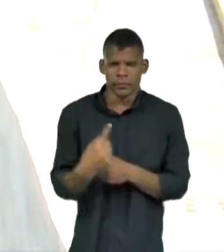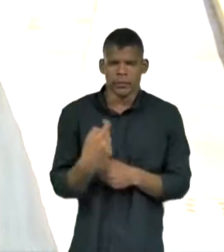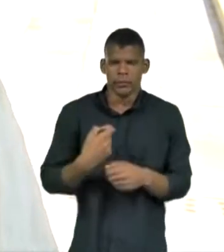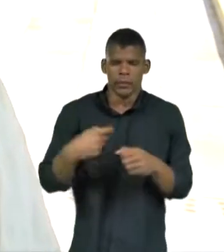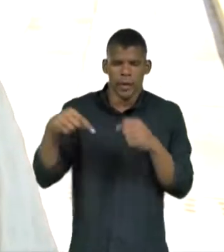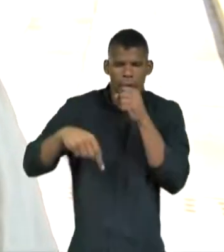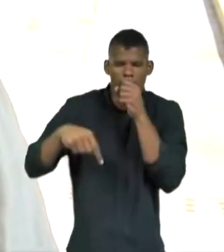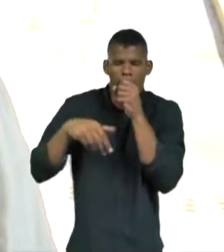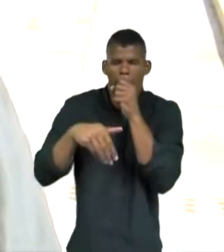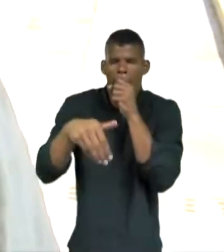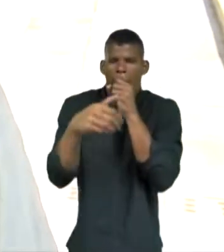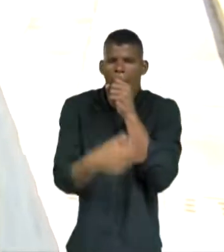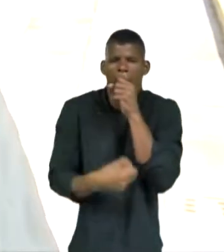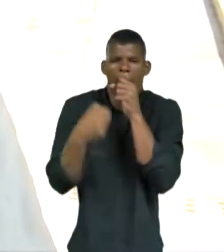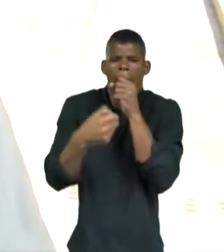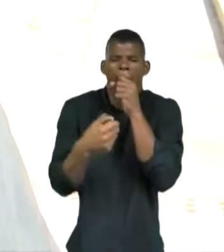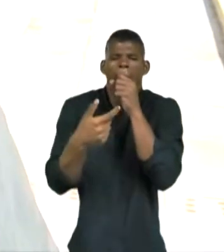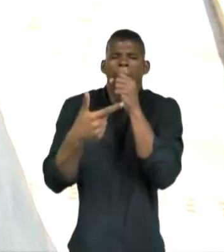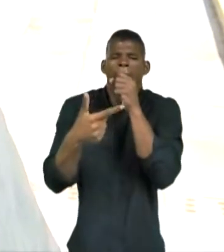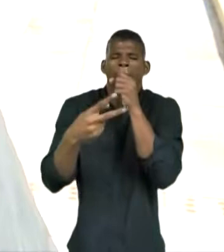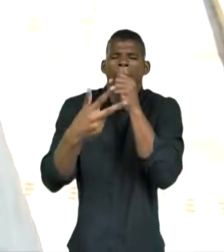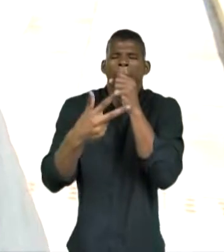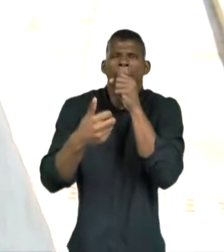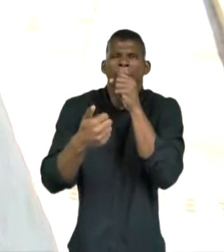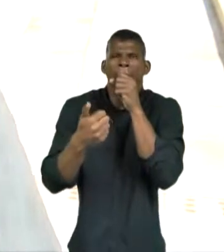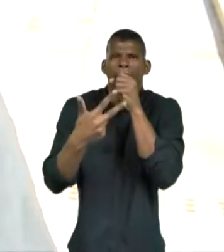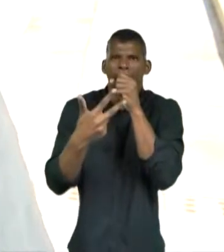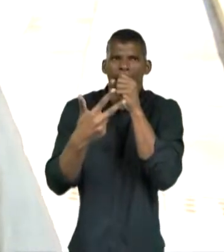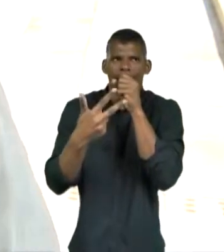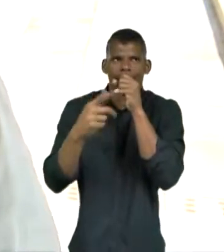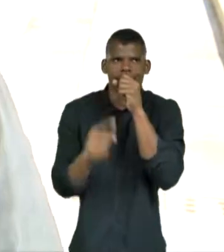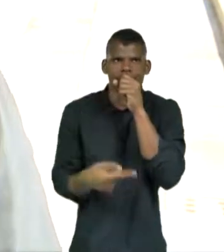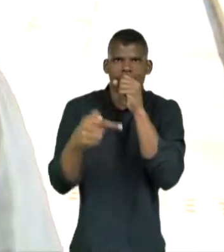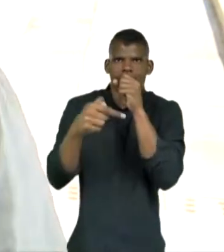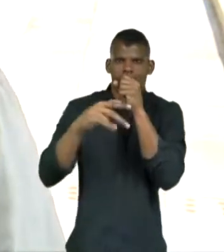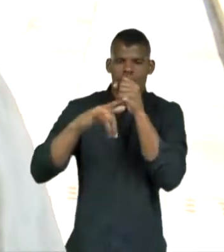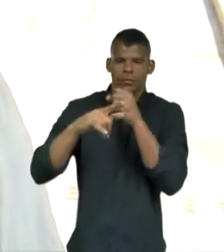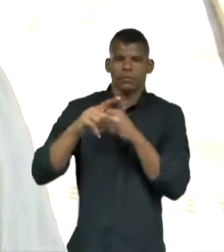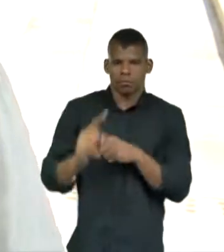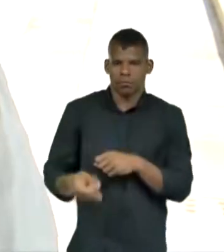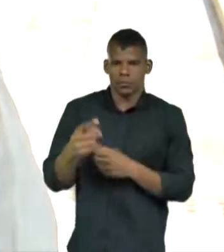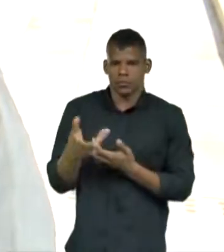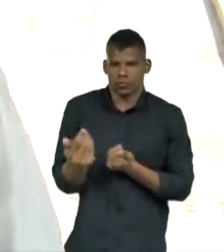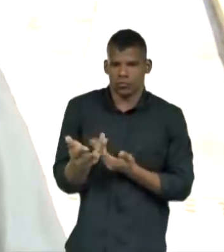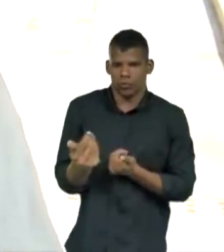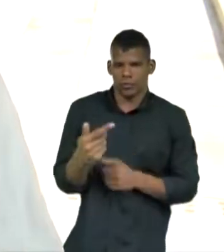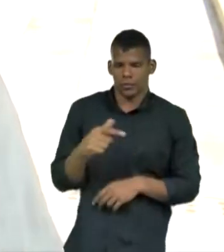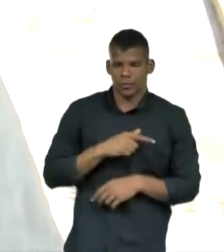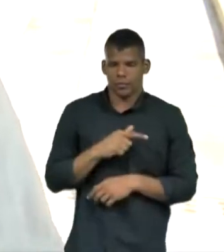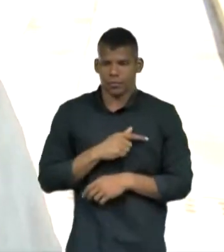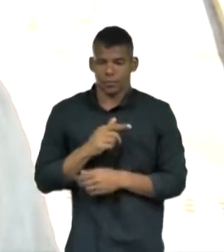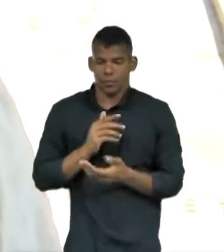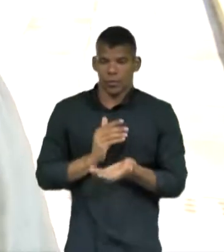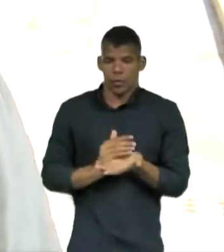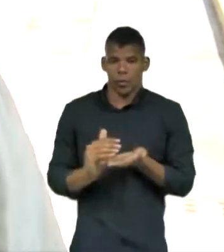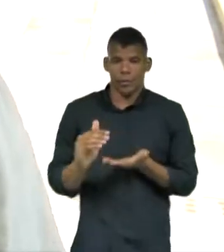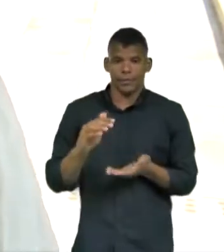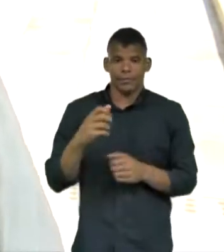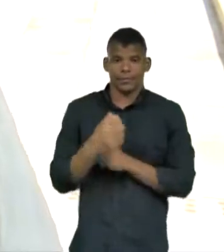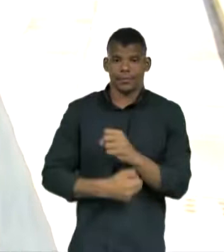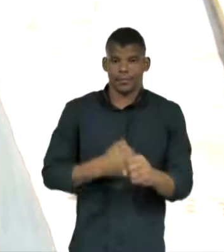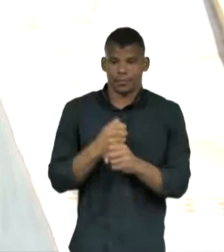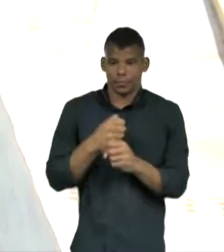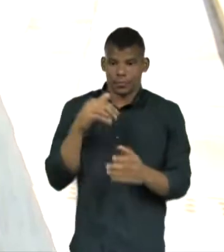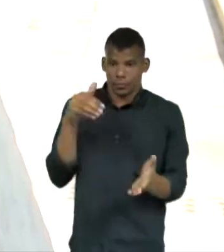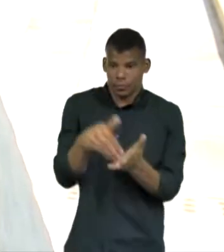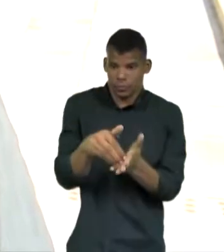Nós conseguimos atingir 13,7 mil jovens ao todo, entre públicas e particulares, no começo do ano até o final do fechamento do cadastro,